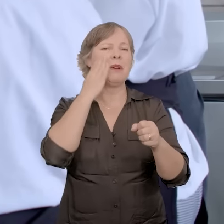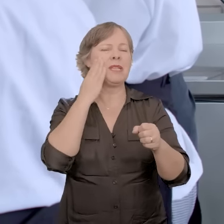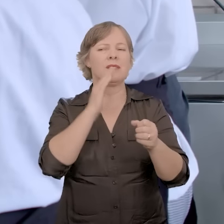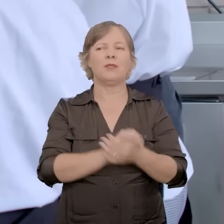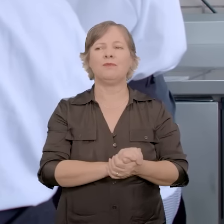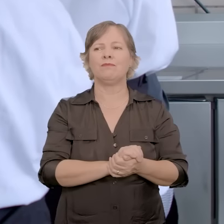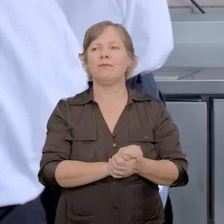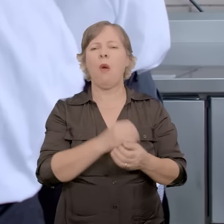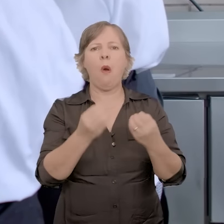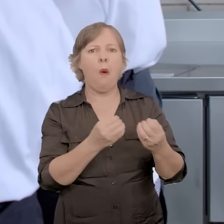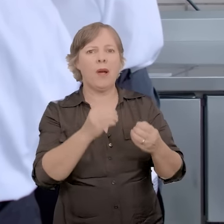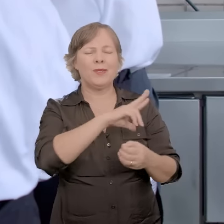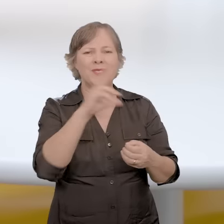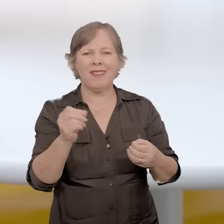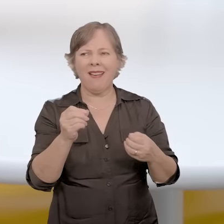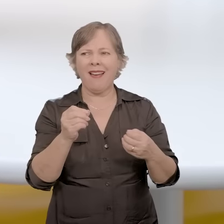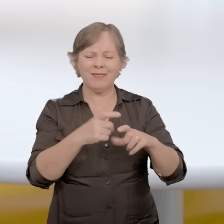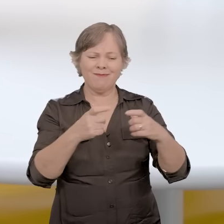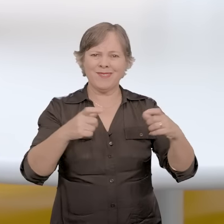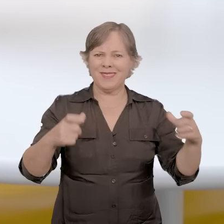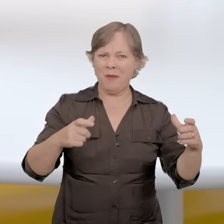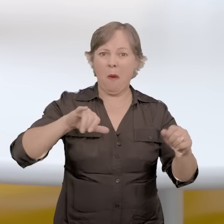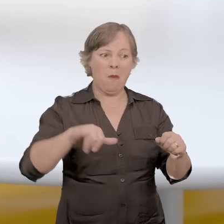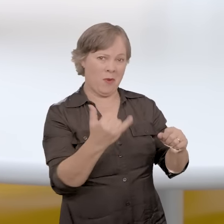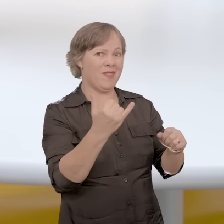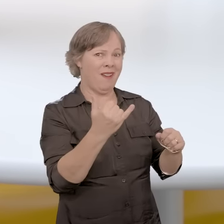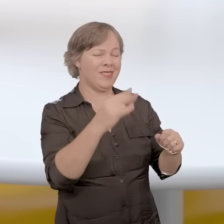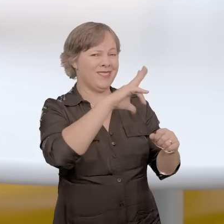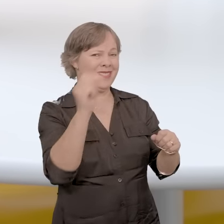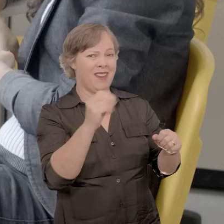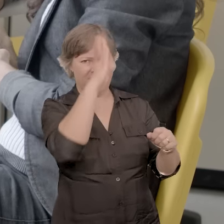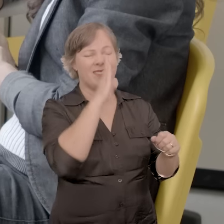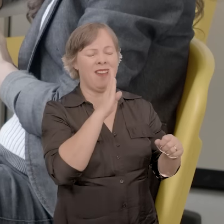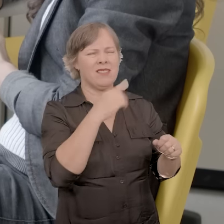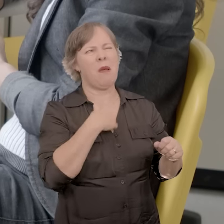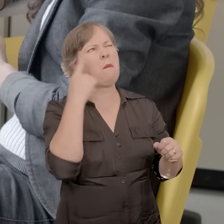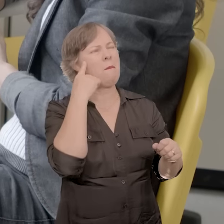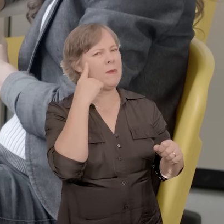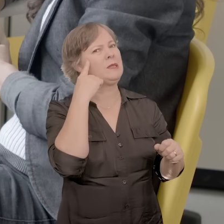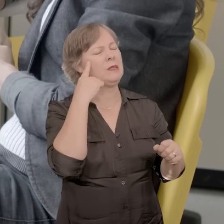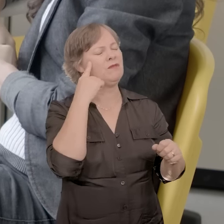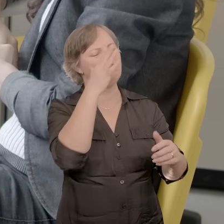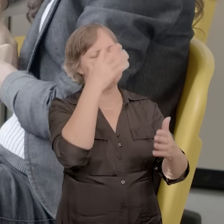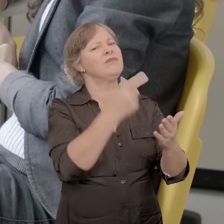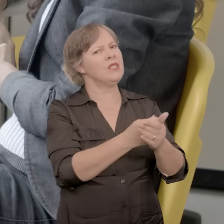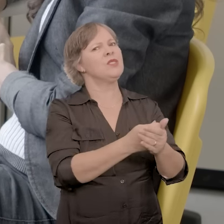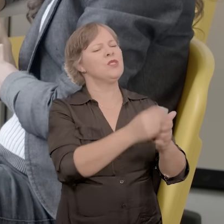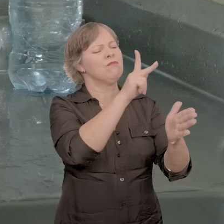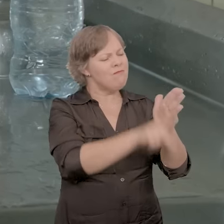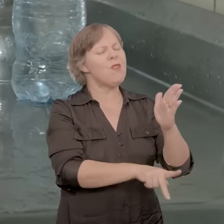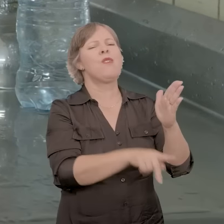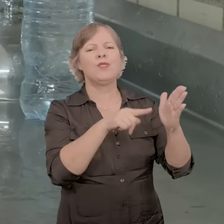SENAC ampliou aí as redes de oportunidade para o programa SENAC de gratuidade, eu resolvi, então, implantar esse